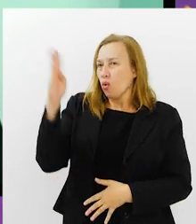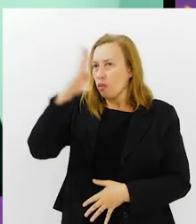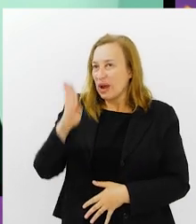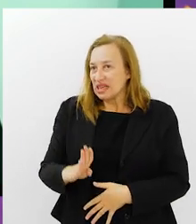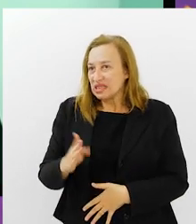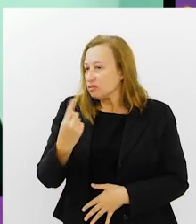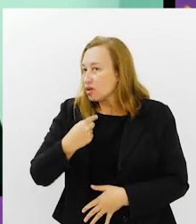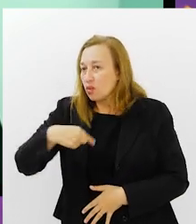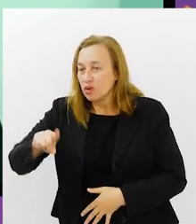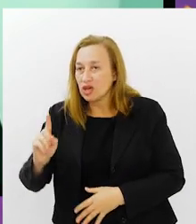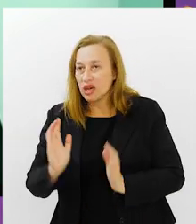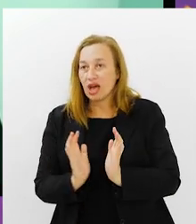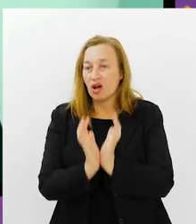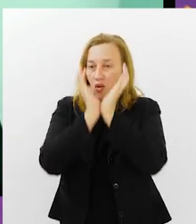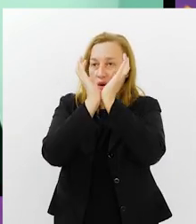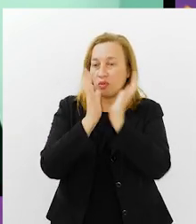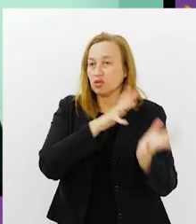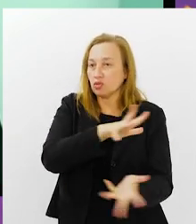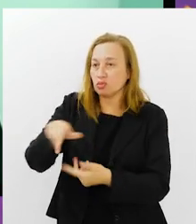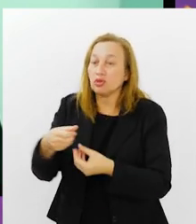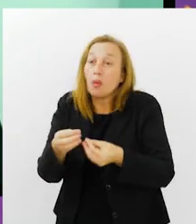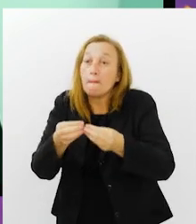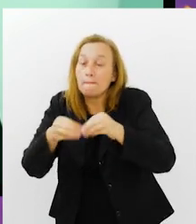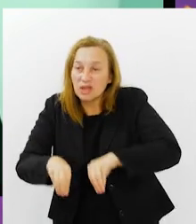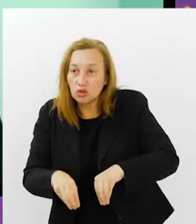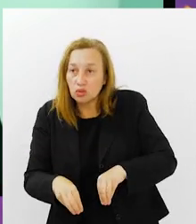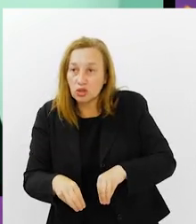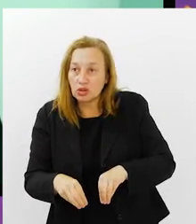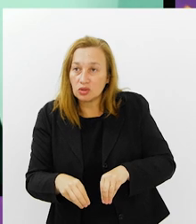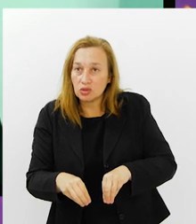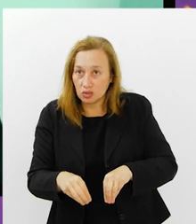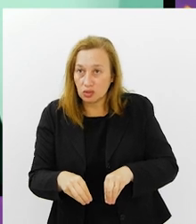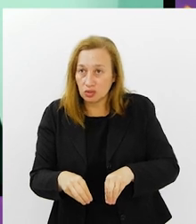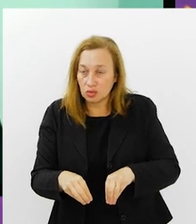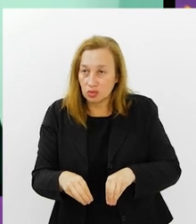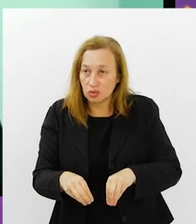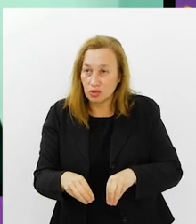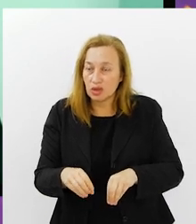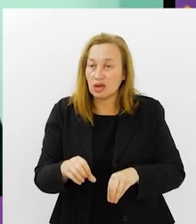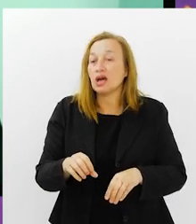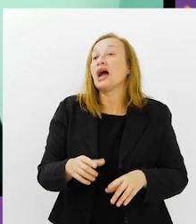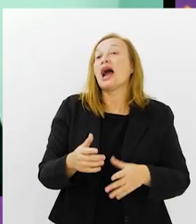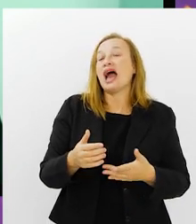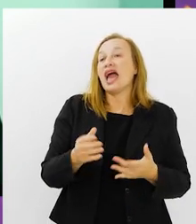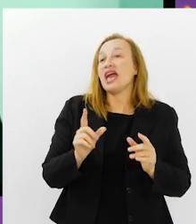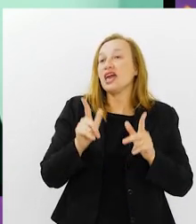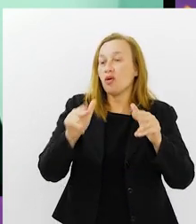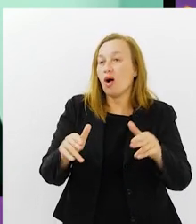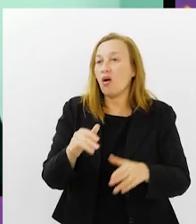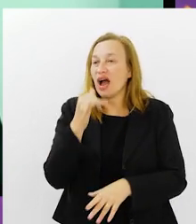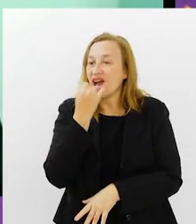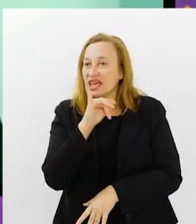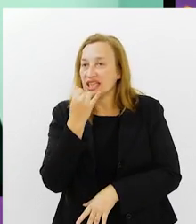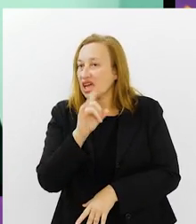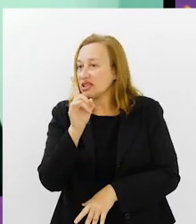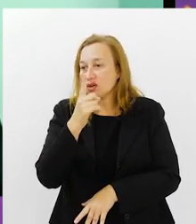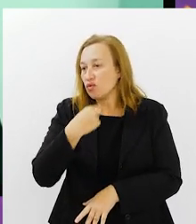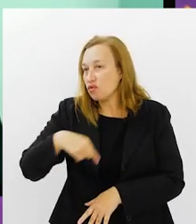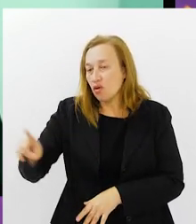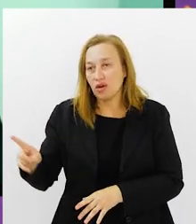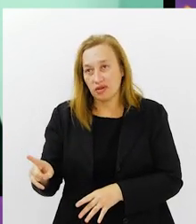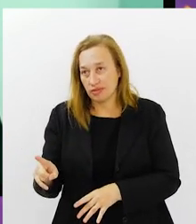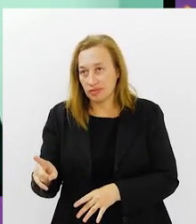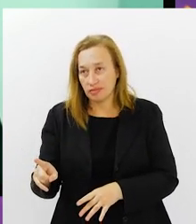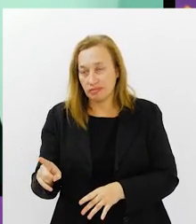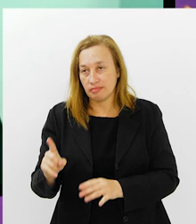uma Copa é um prejuízo absurdo para a FIFA. Foi a mesma coisa que aconteceu com a Itália. A Itália não foi à Copa, realmente.